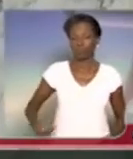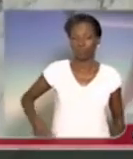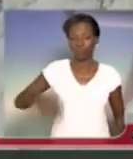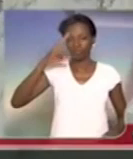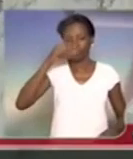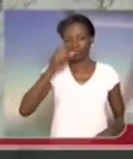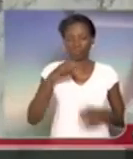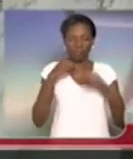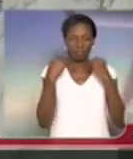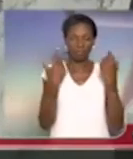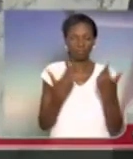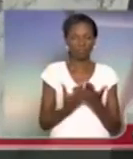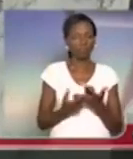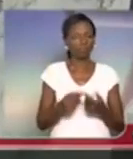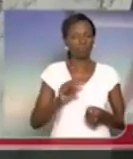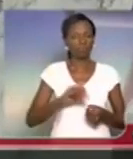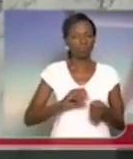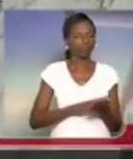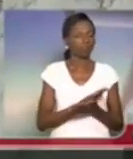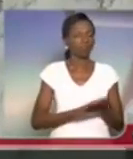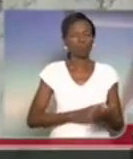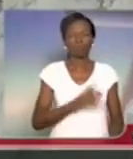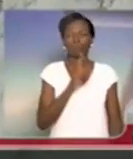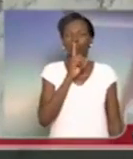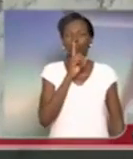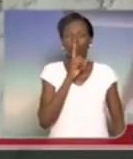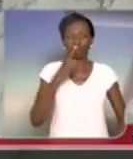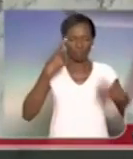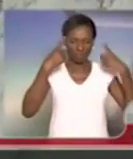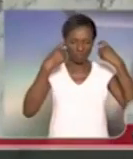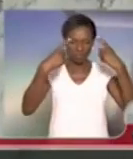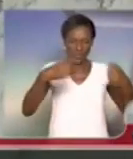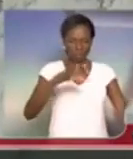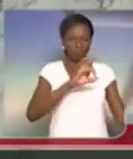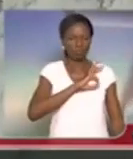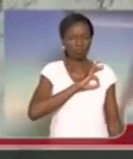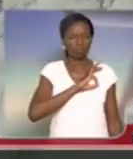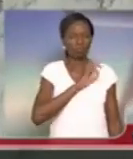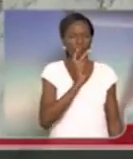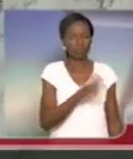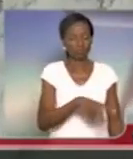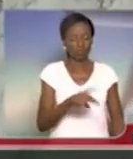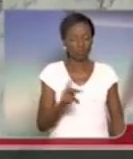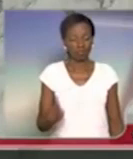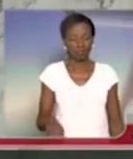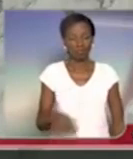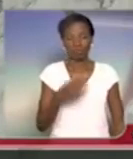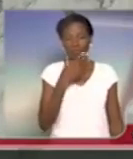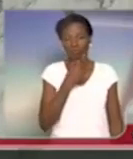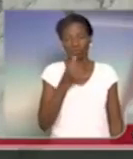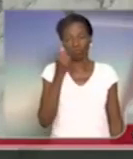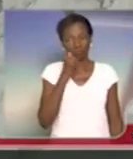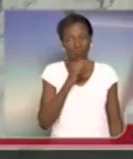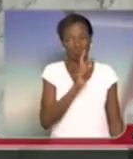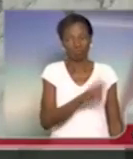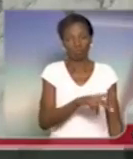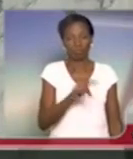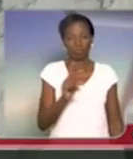Legislativa se cala, violência policial, professores espancados, professoras espancadas,